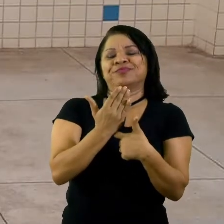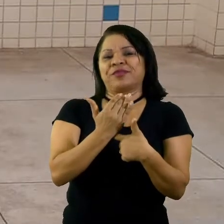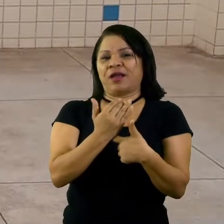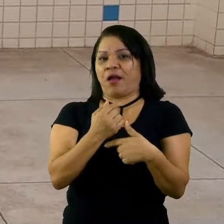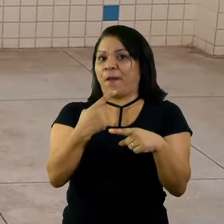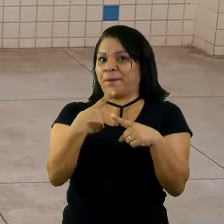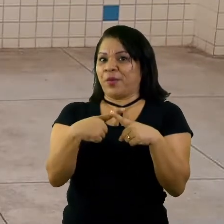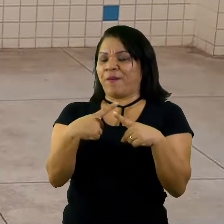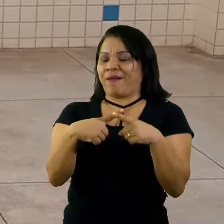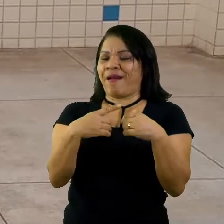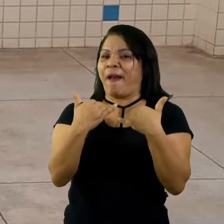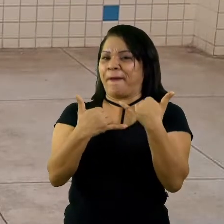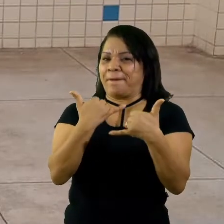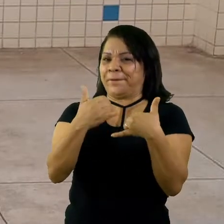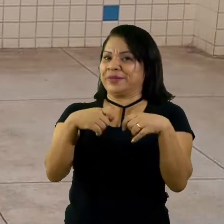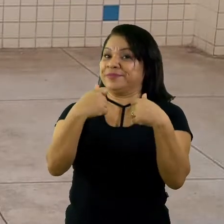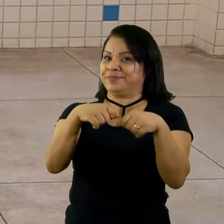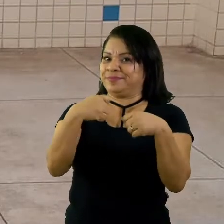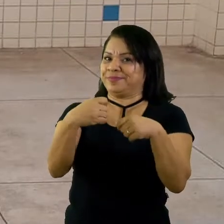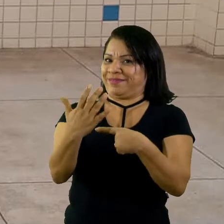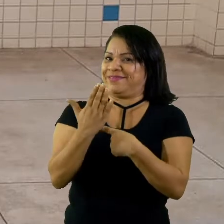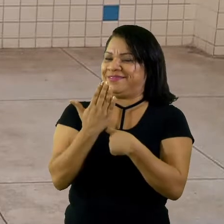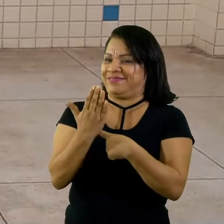brincadeira nós vamos precisar de ajuda.